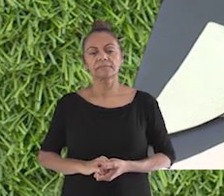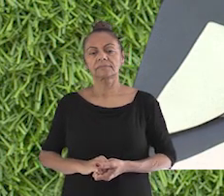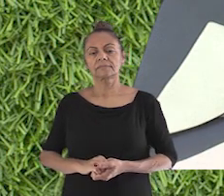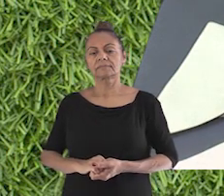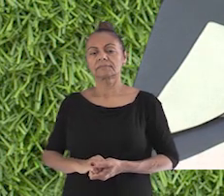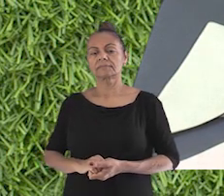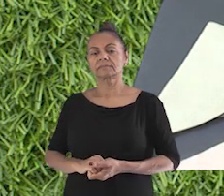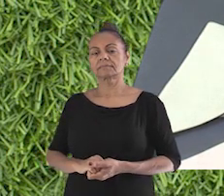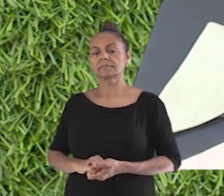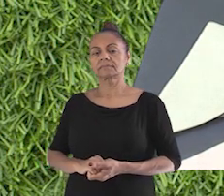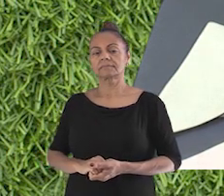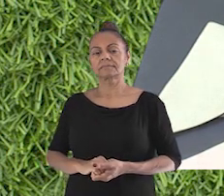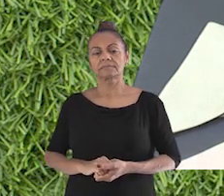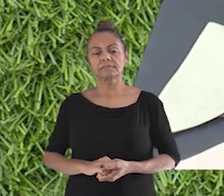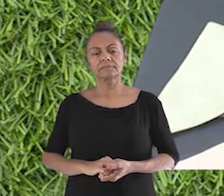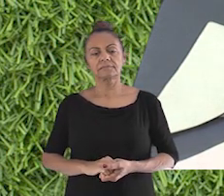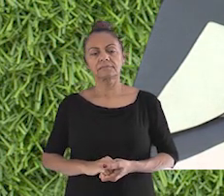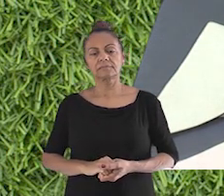Pronto.